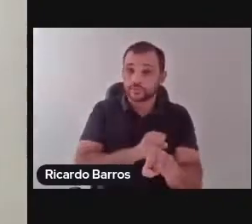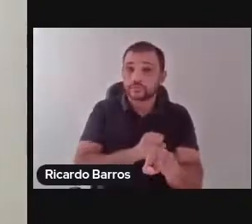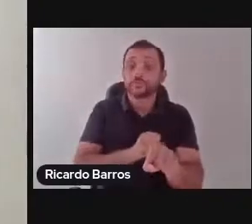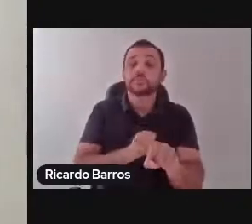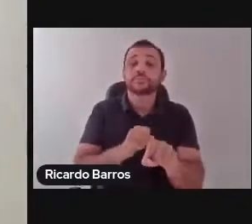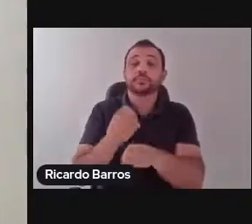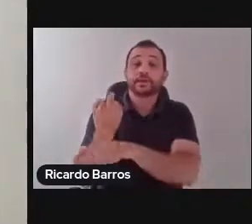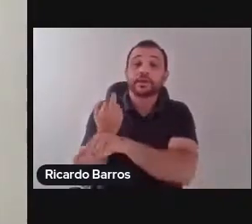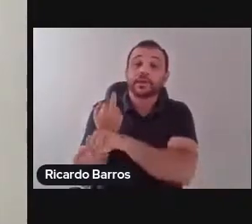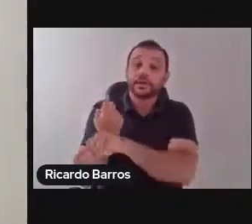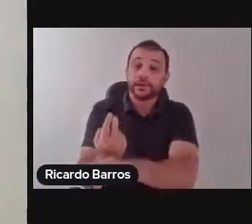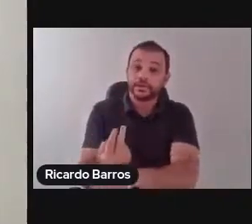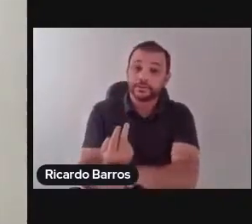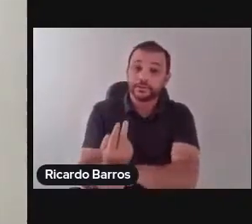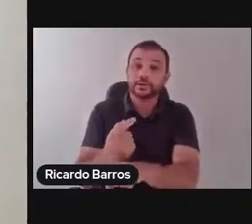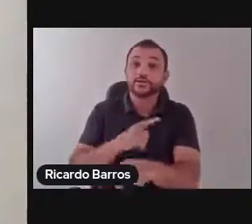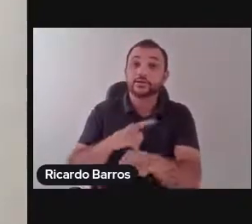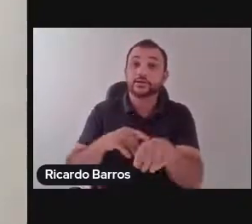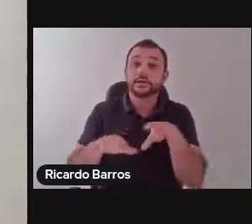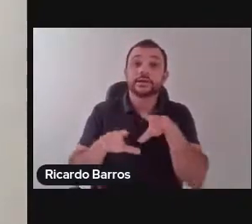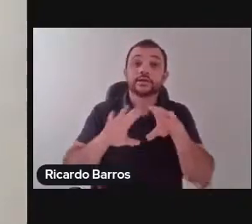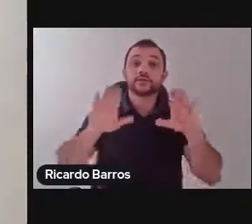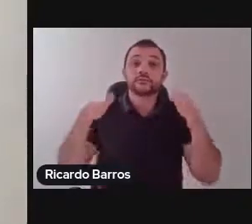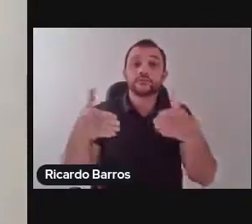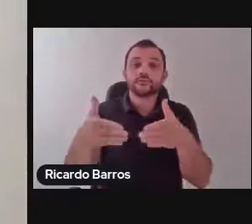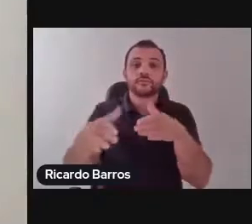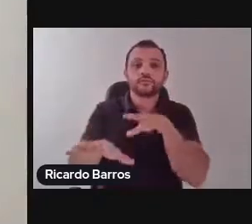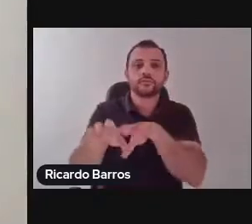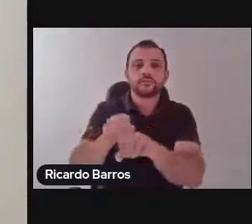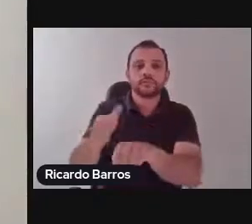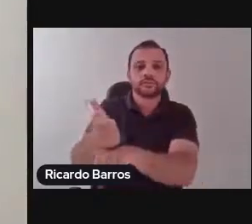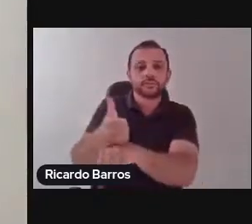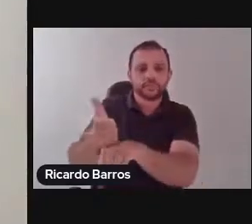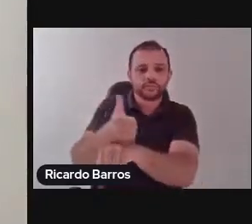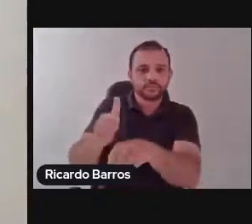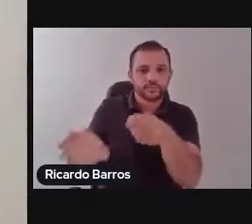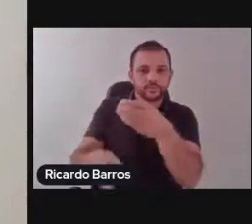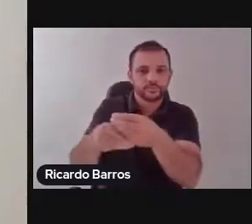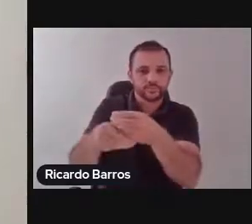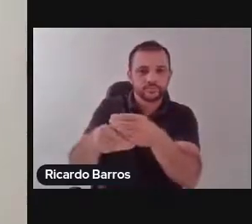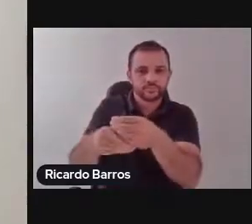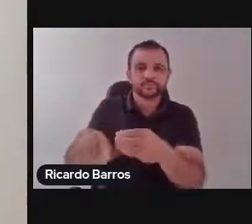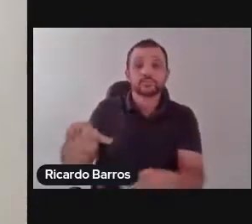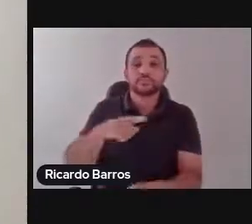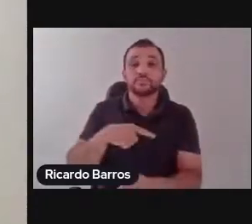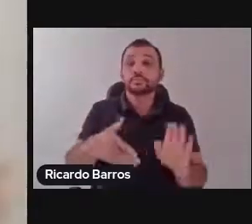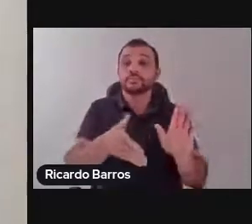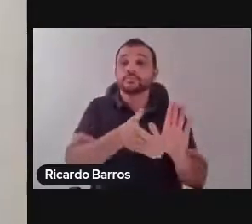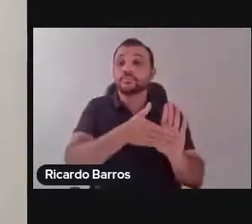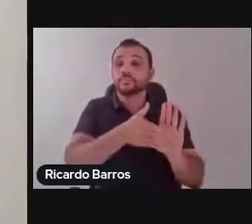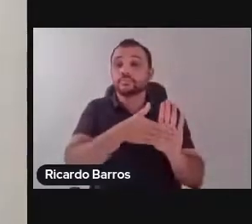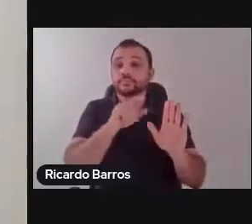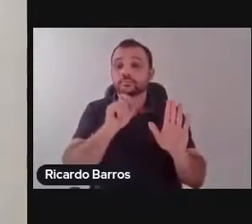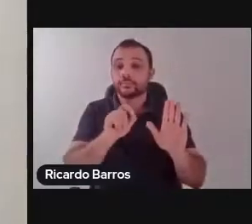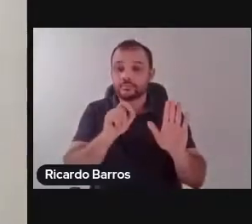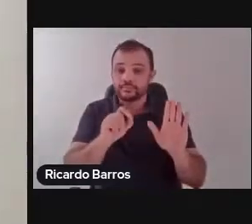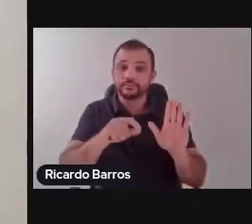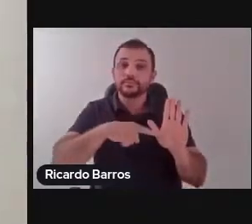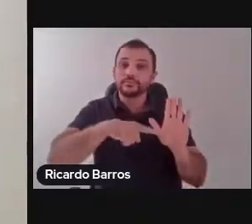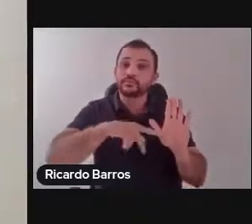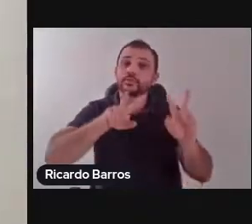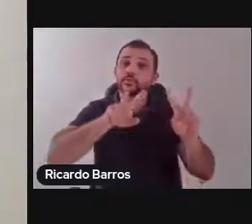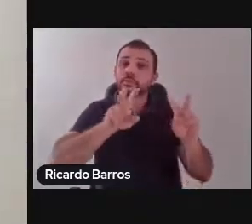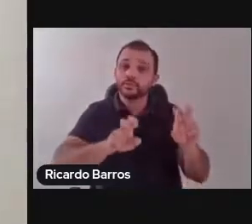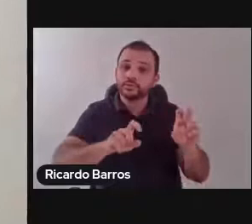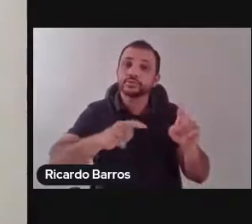profissional e complementar, e que traz à tona uma pauta que ela é constantemente renovada, é uma